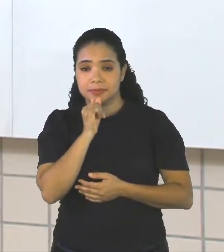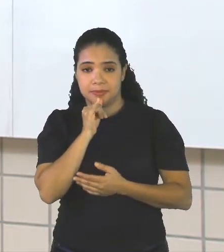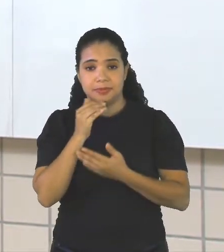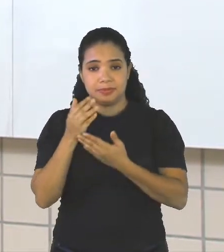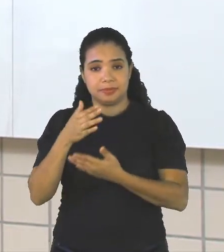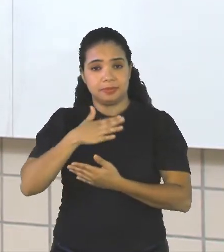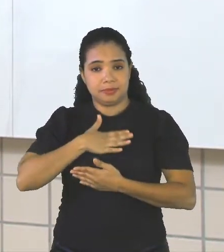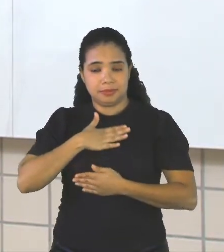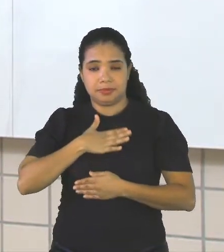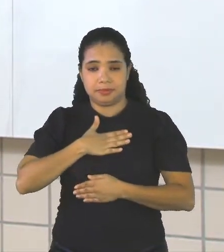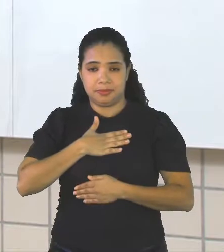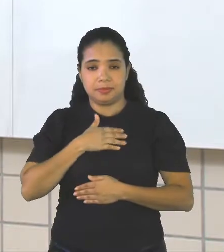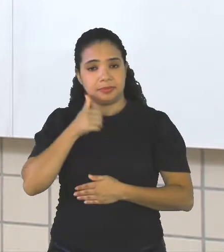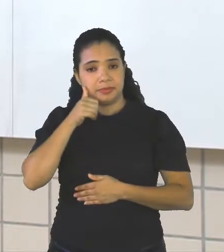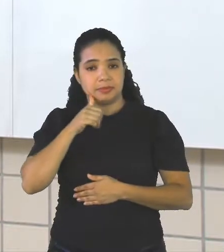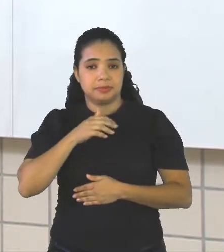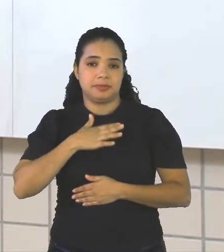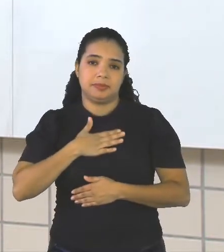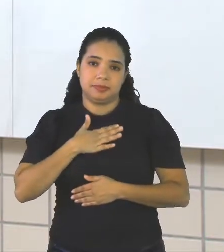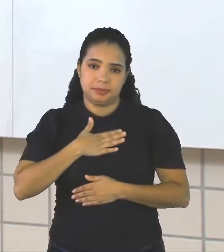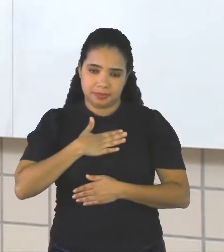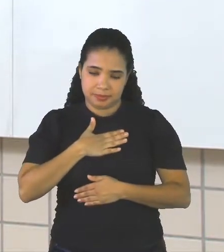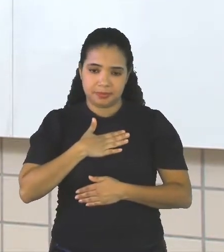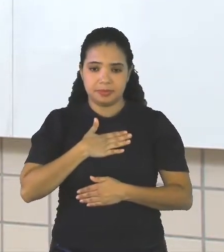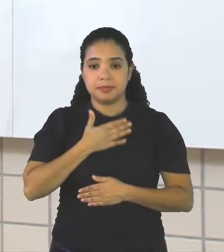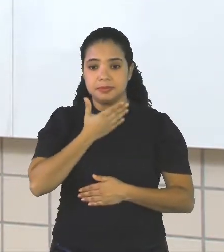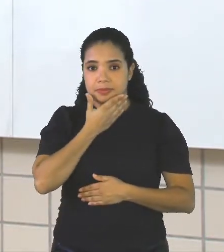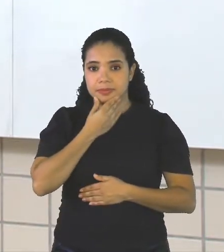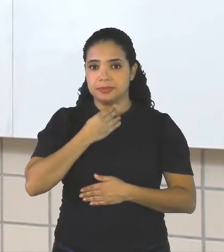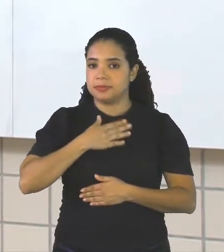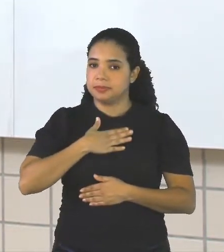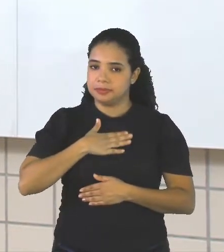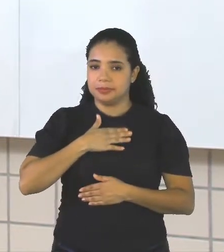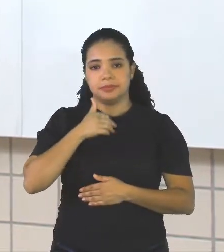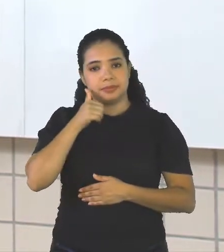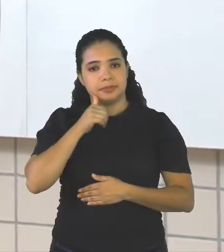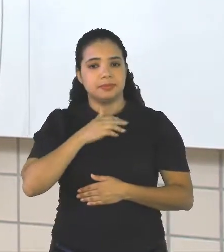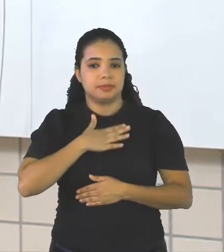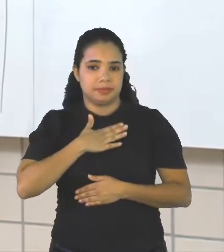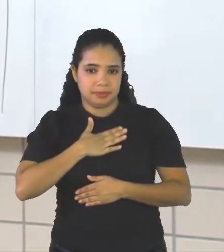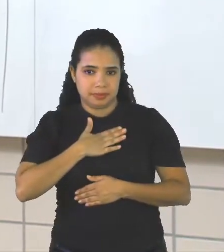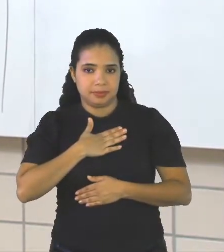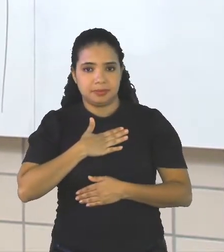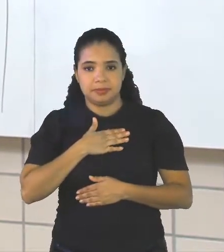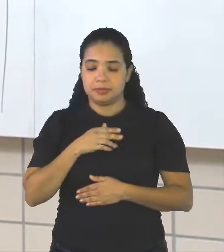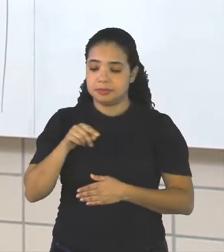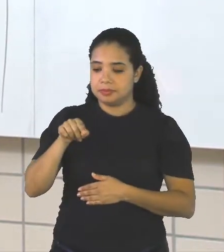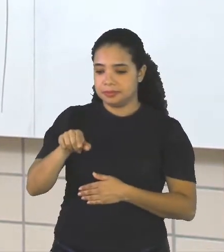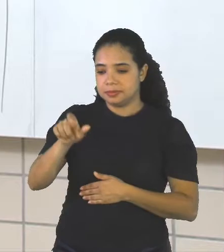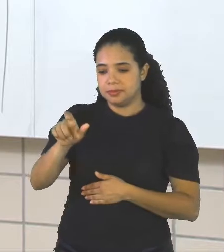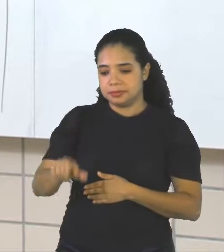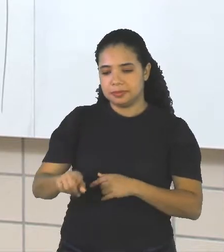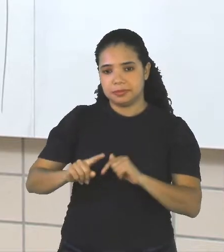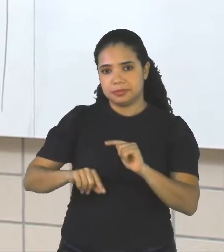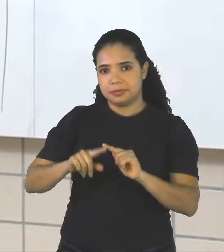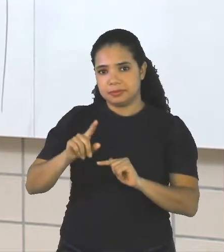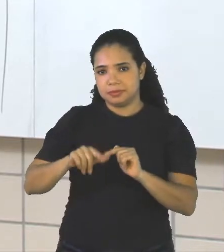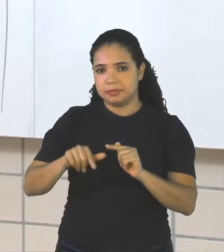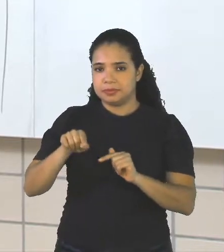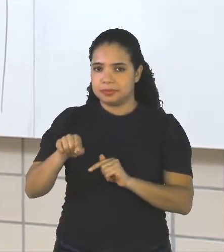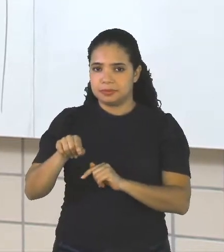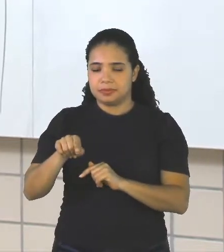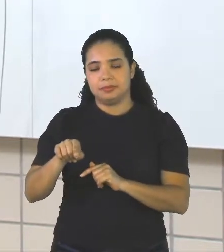Minha Daí, né? Vocês podem aí no caso Usar da seguinte